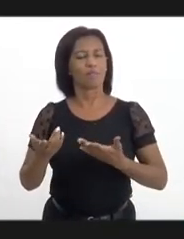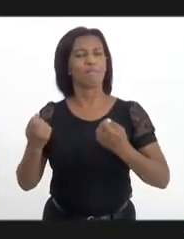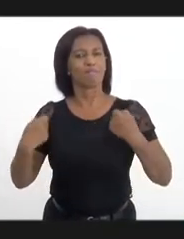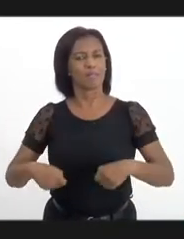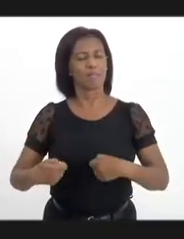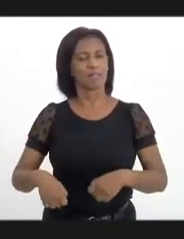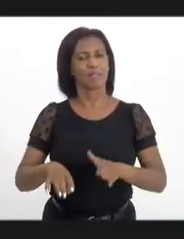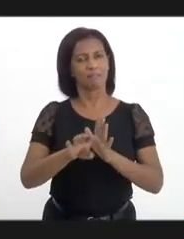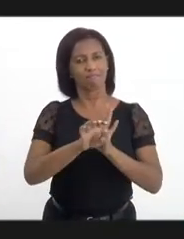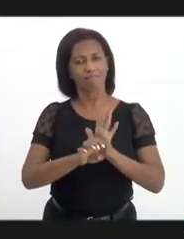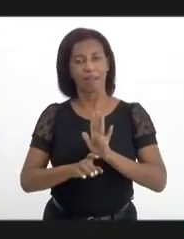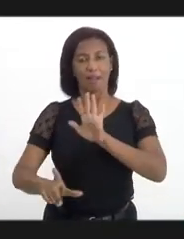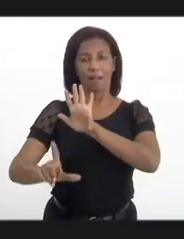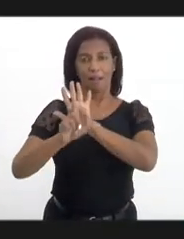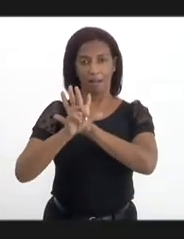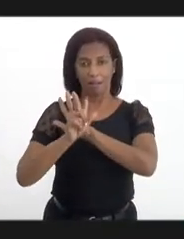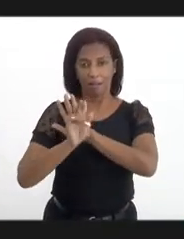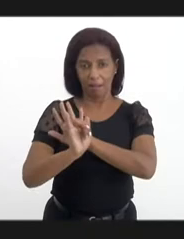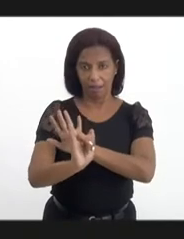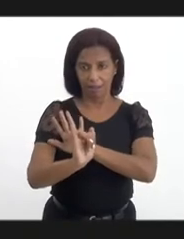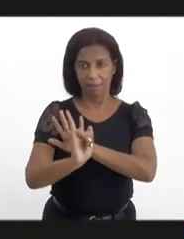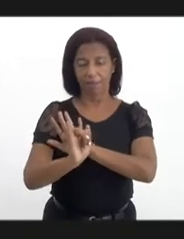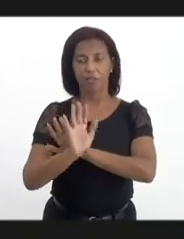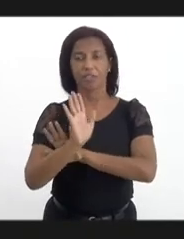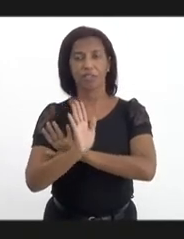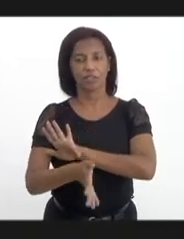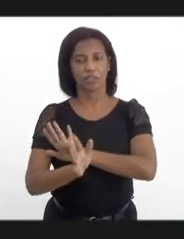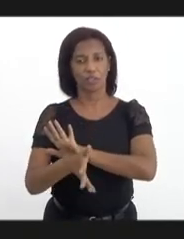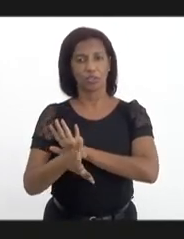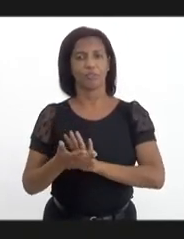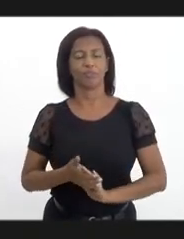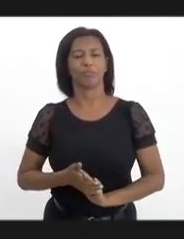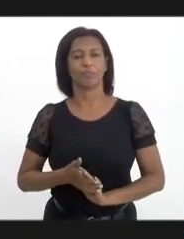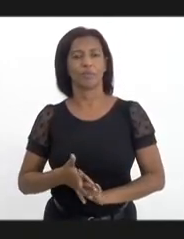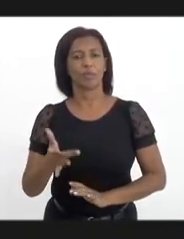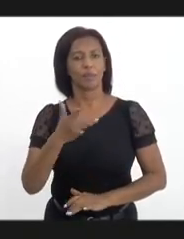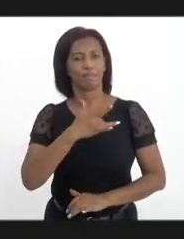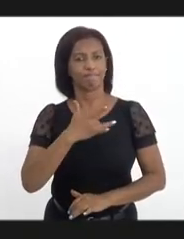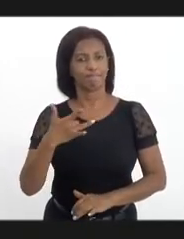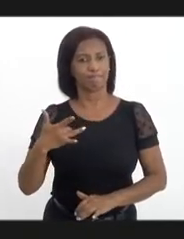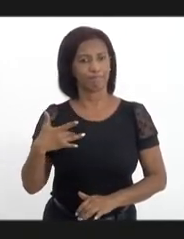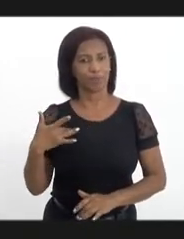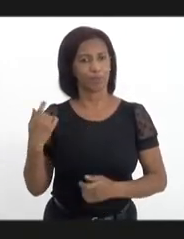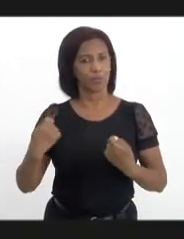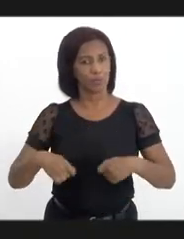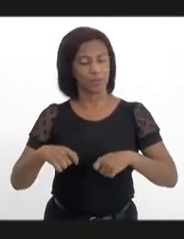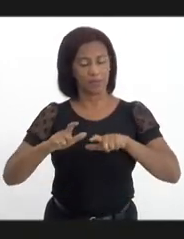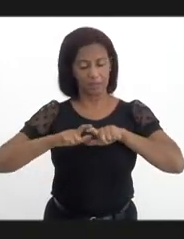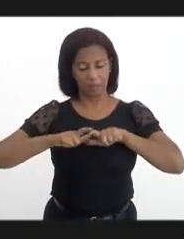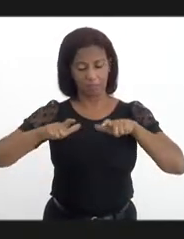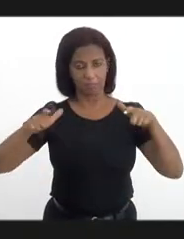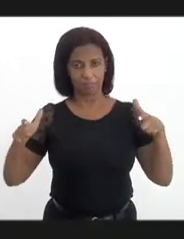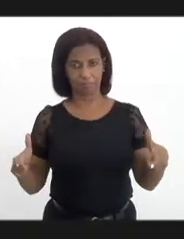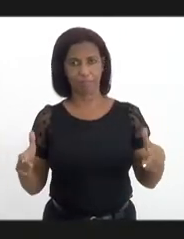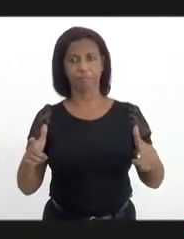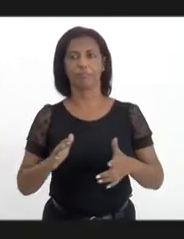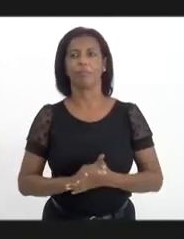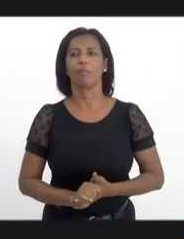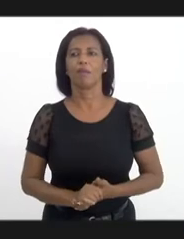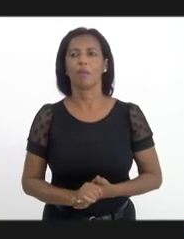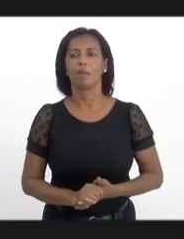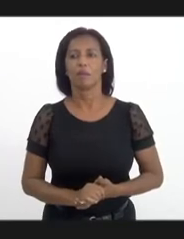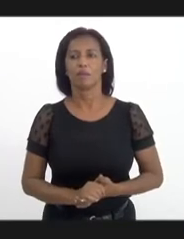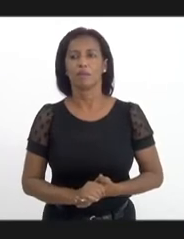além do trabalho hoje feito pela saúde, nós estamos tentando ampliar com